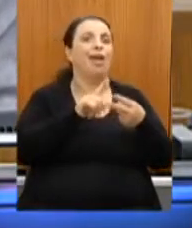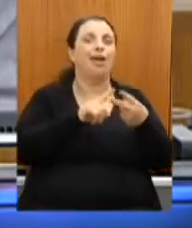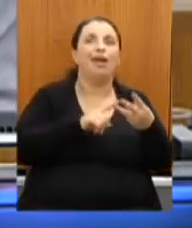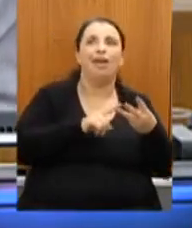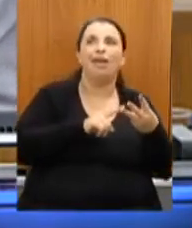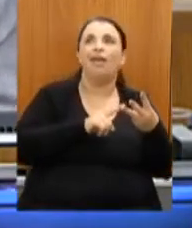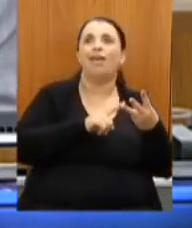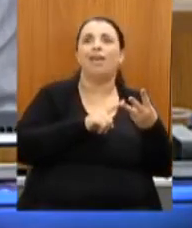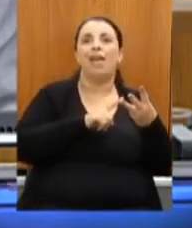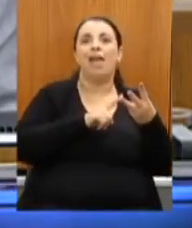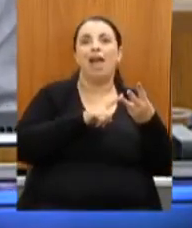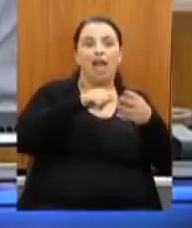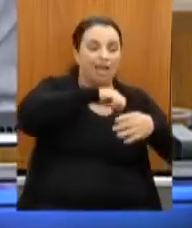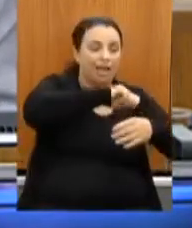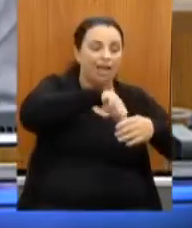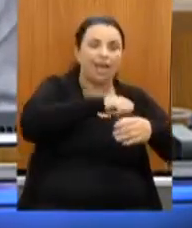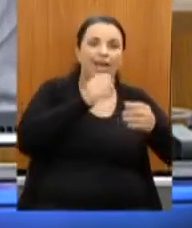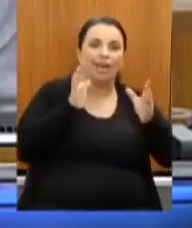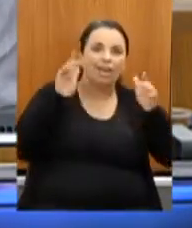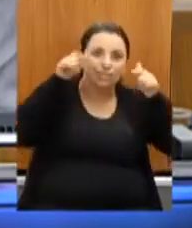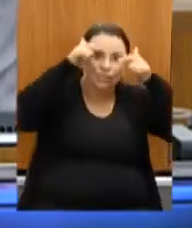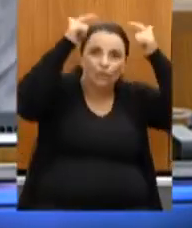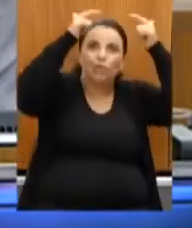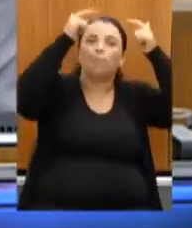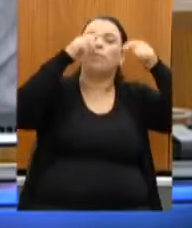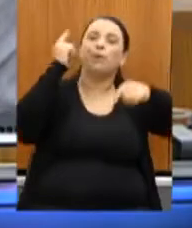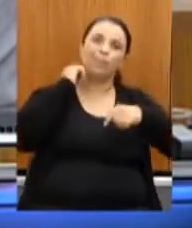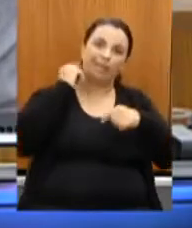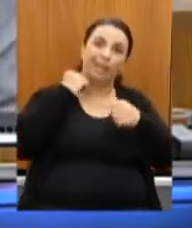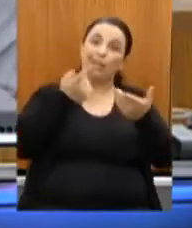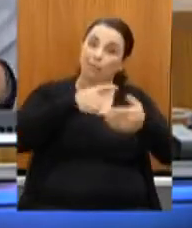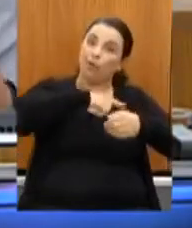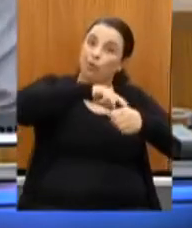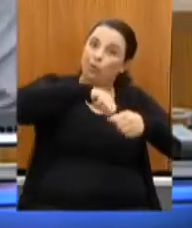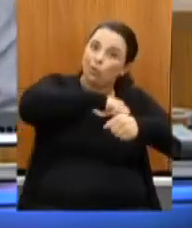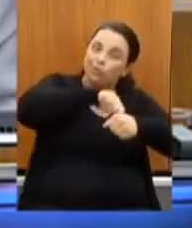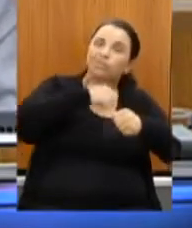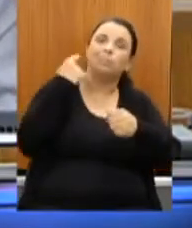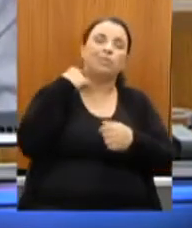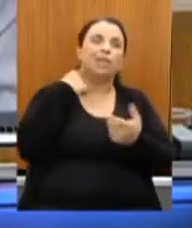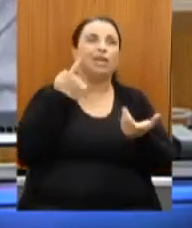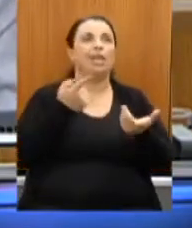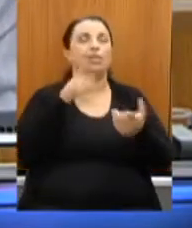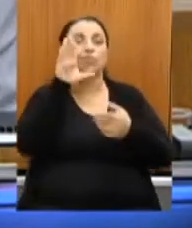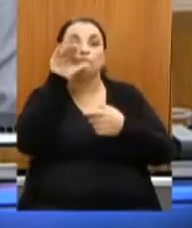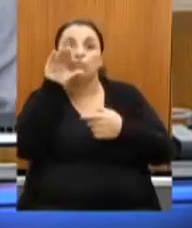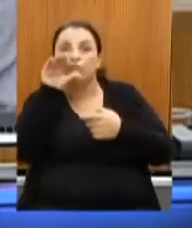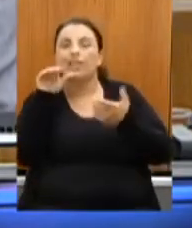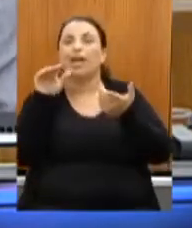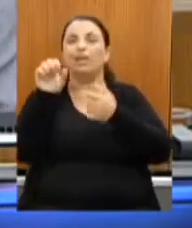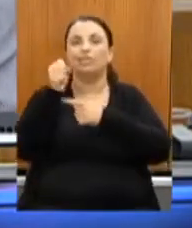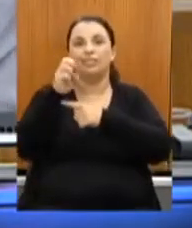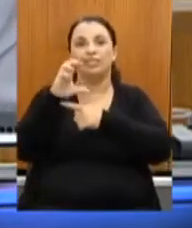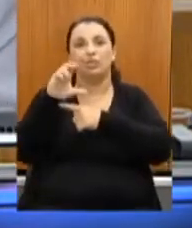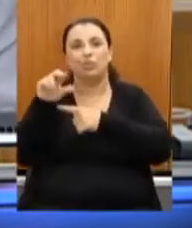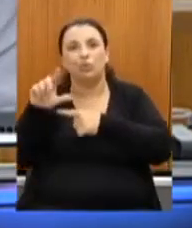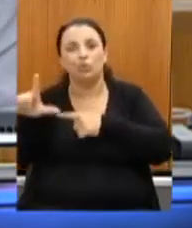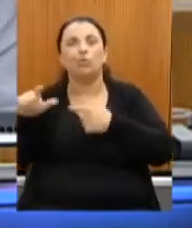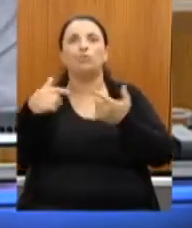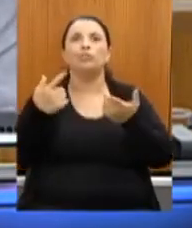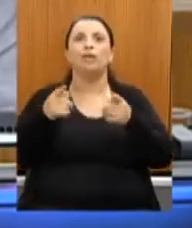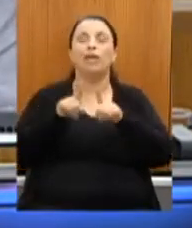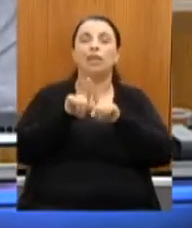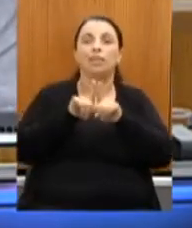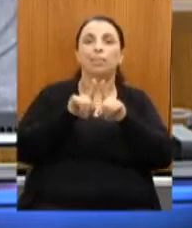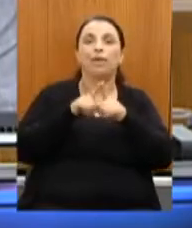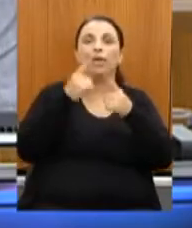Mineira, que agora é Cozinha Mineira, os funcionários da Secult, as nossas vinculadas, o idealismo que tem quem